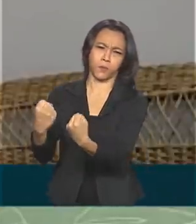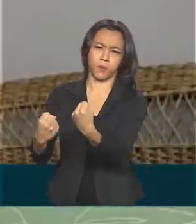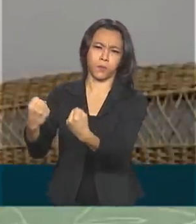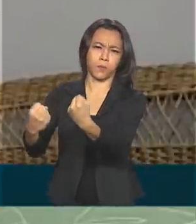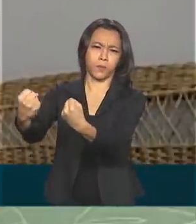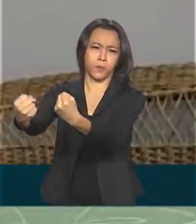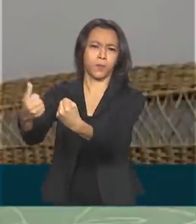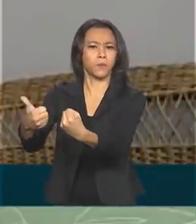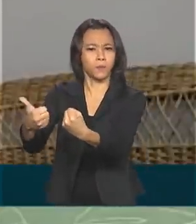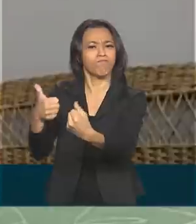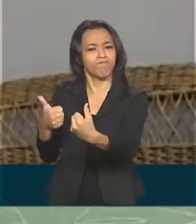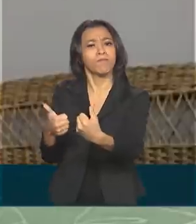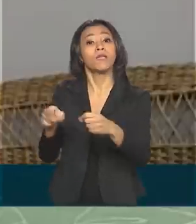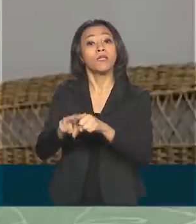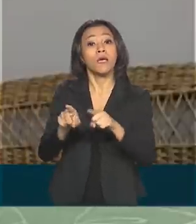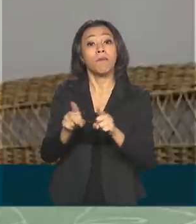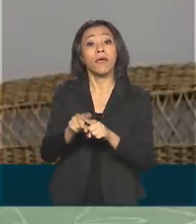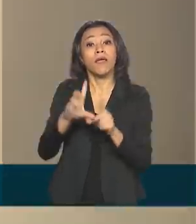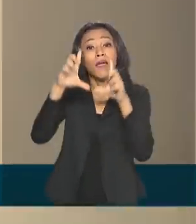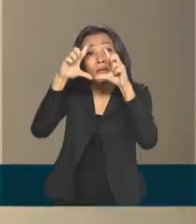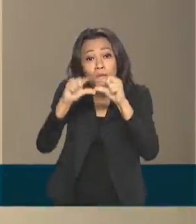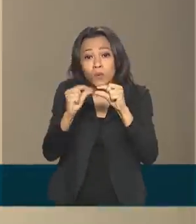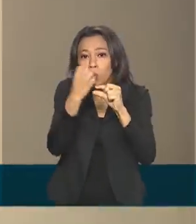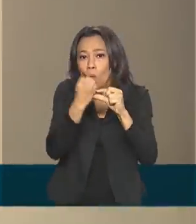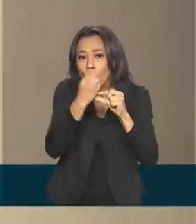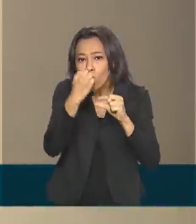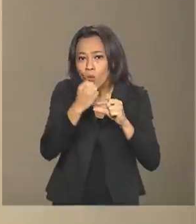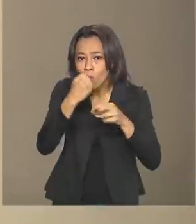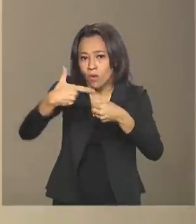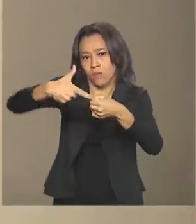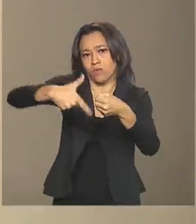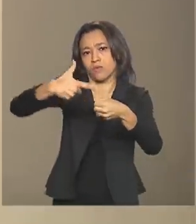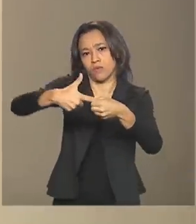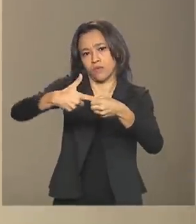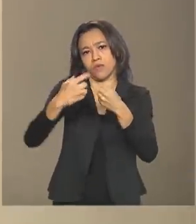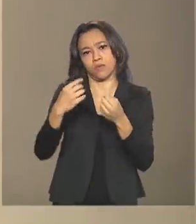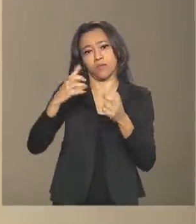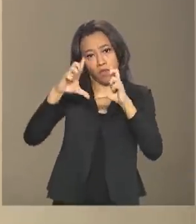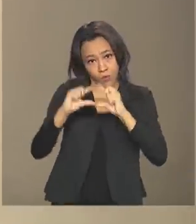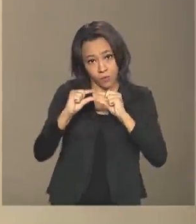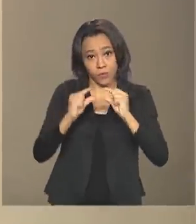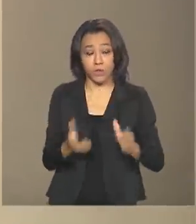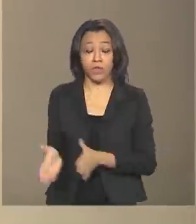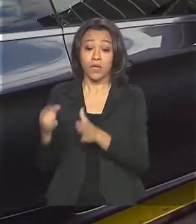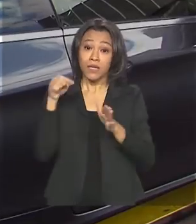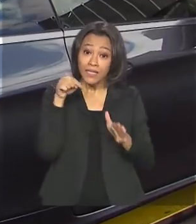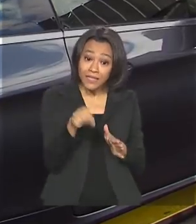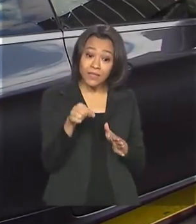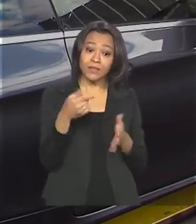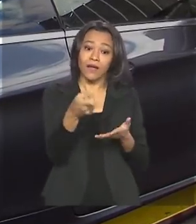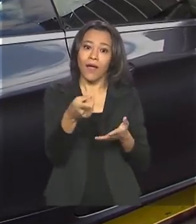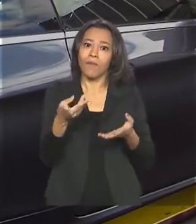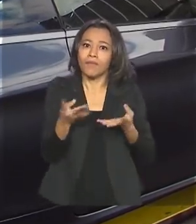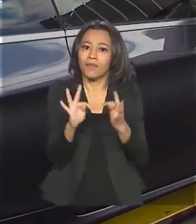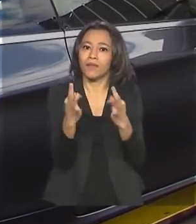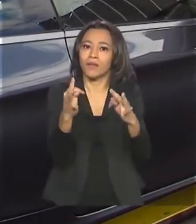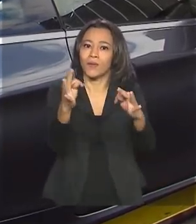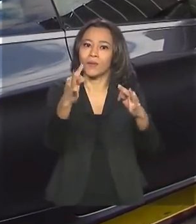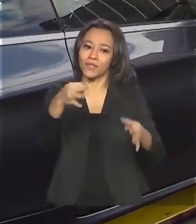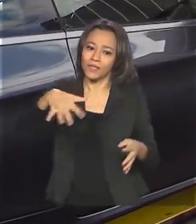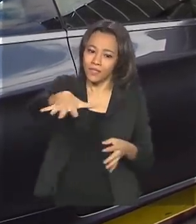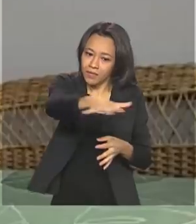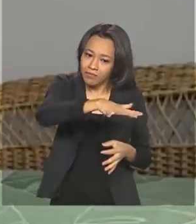tenha uma redução no consumo de combustível. A nova gasolina também abre caminho para tecnologias automotivas mais